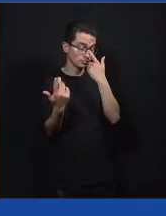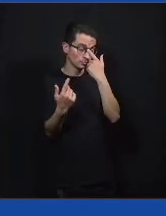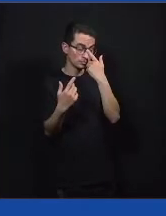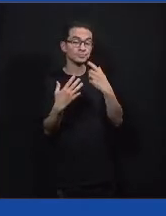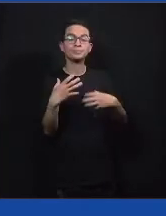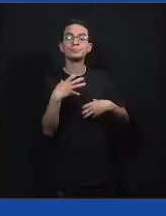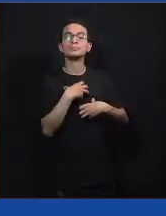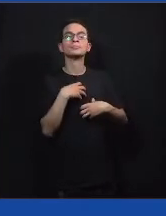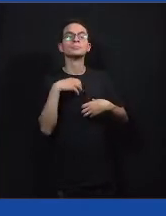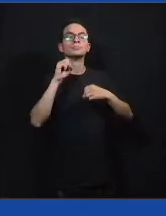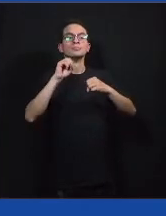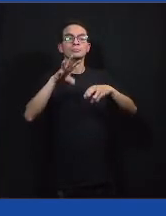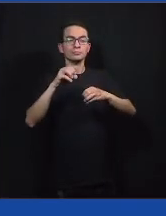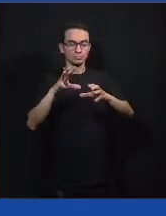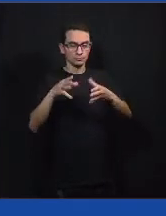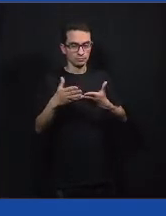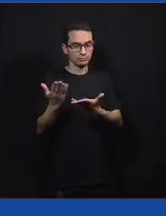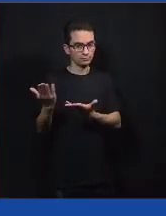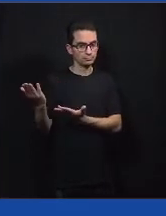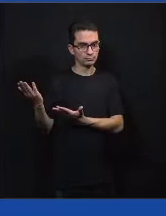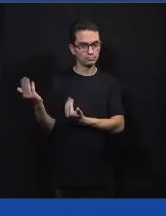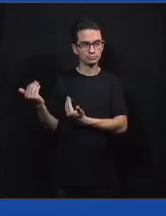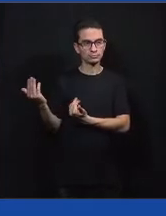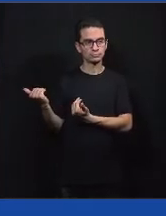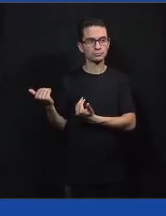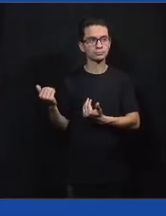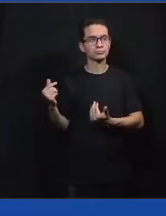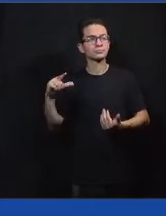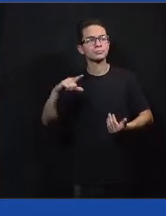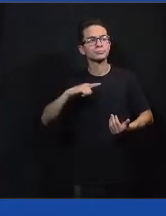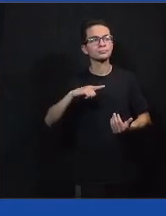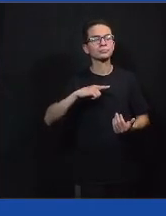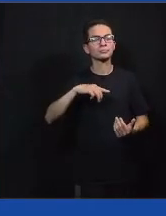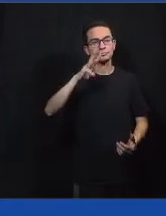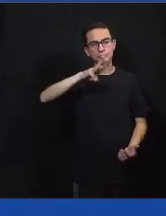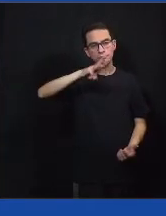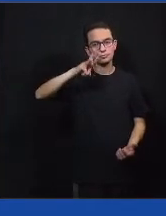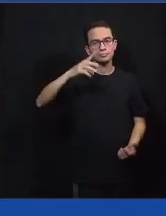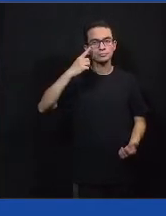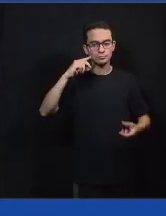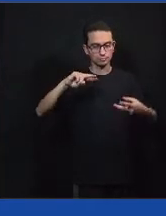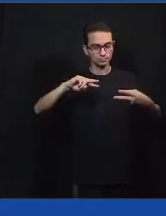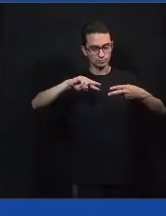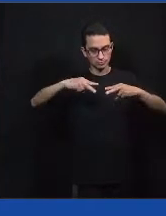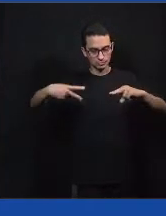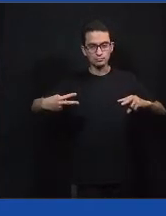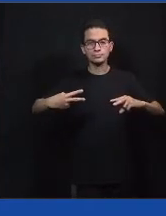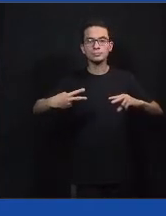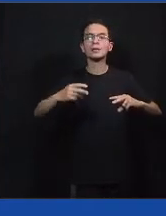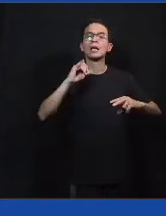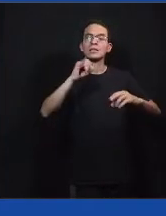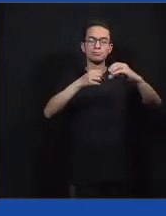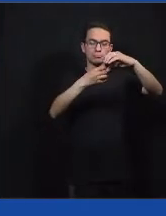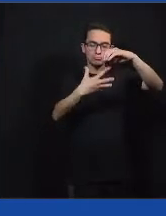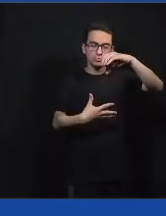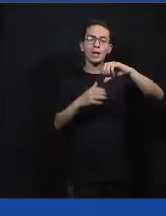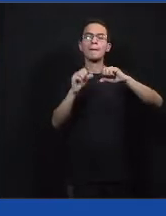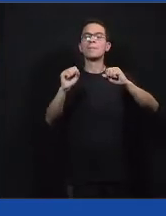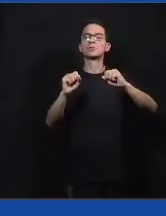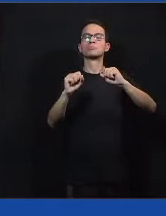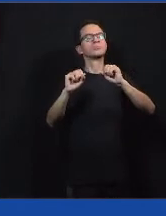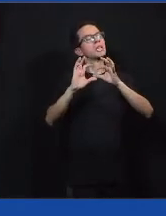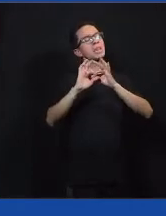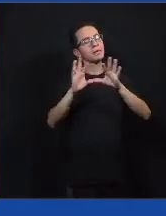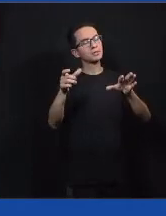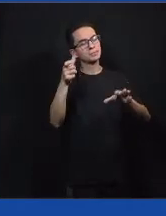jovens. Enquanto isso, tem o Mentimeter, que é um site, já deve estar aí no chat do YouTube para quem está acompanhando o debate. É só clicar,